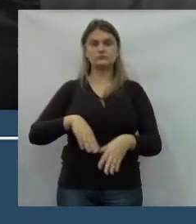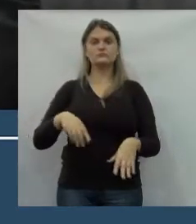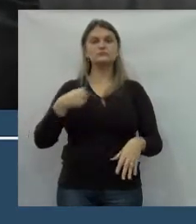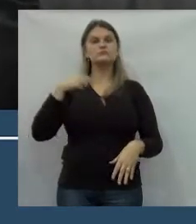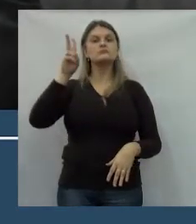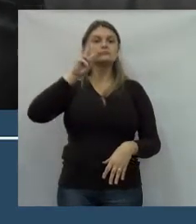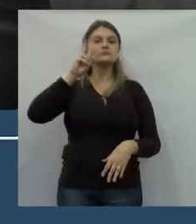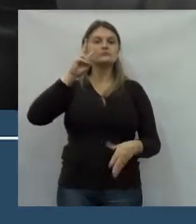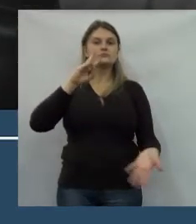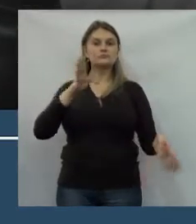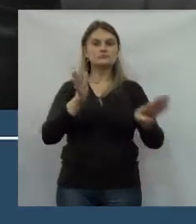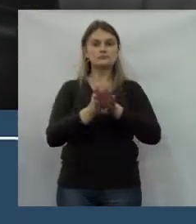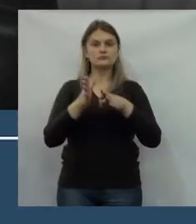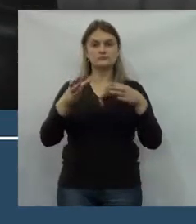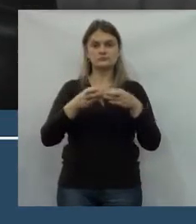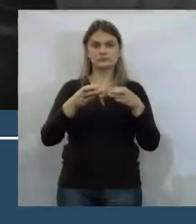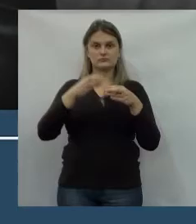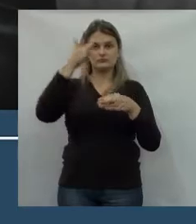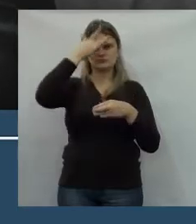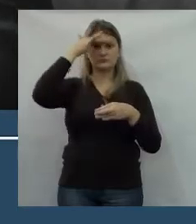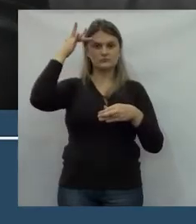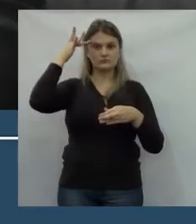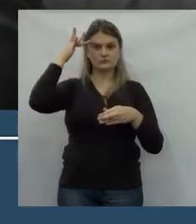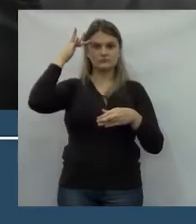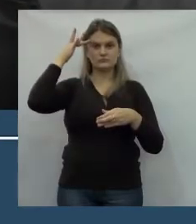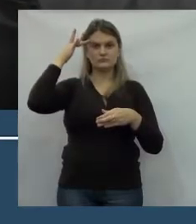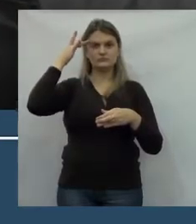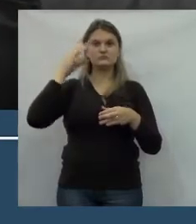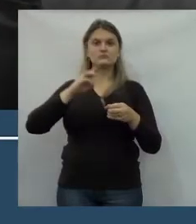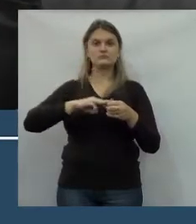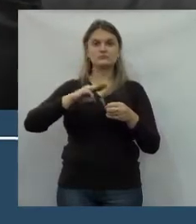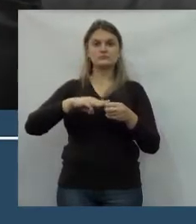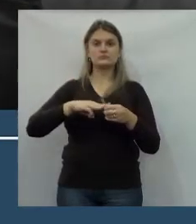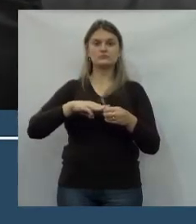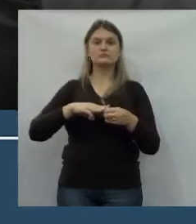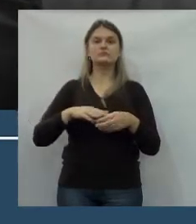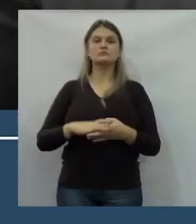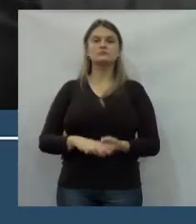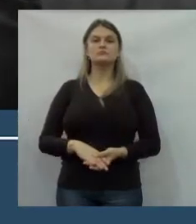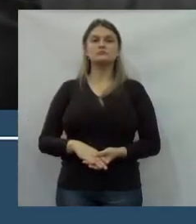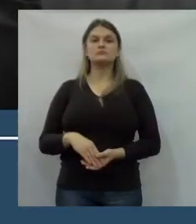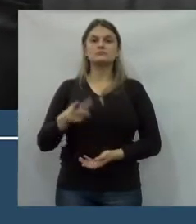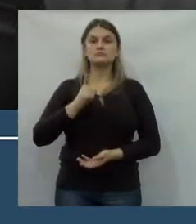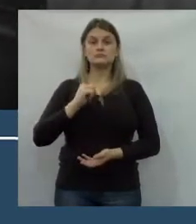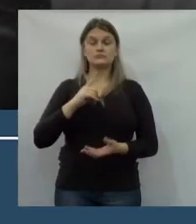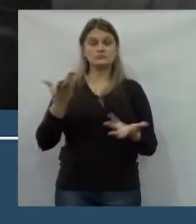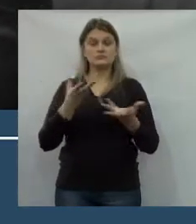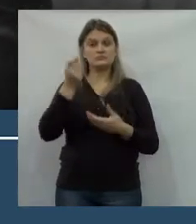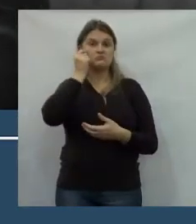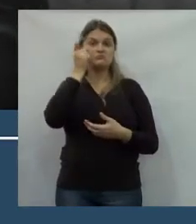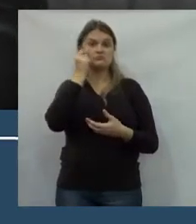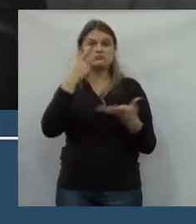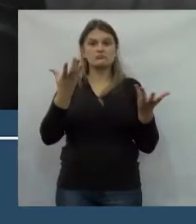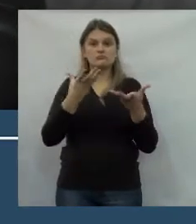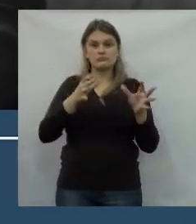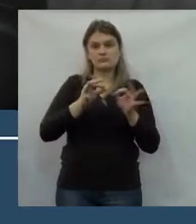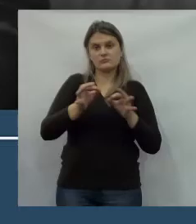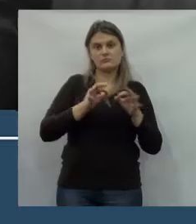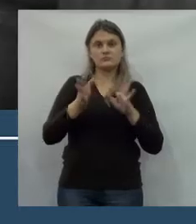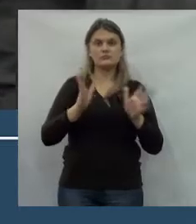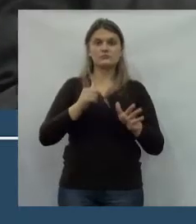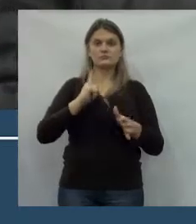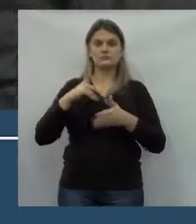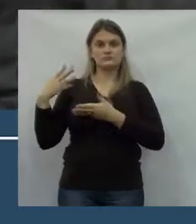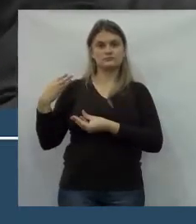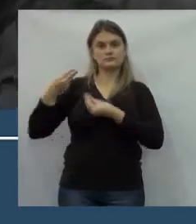Eu lembro quando chegou um grupo de pessoas no município e queriam, já estavam